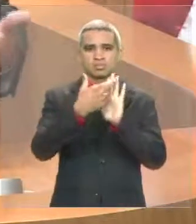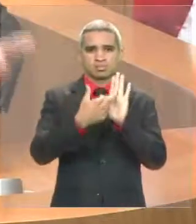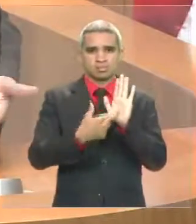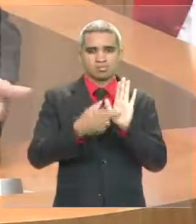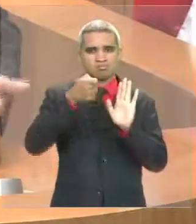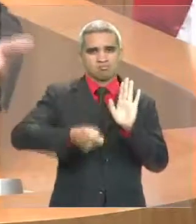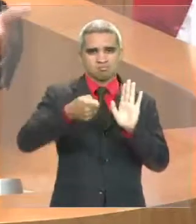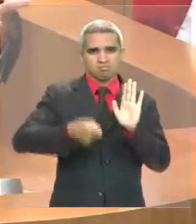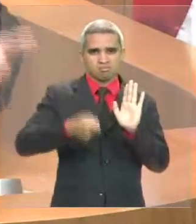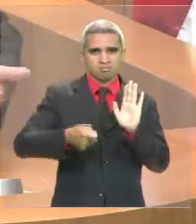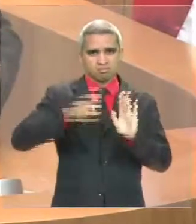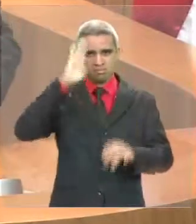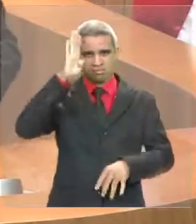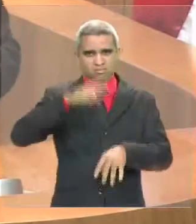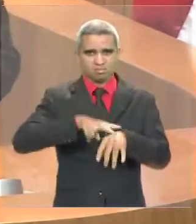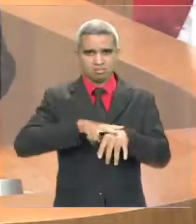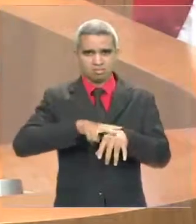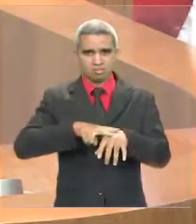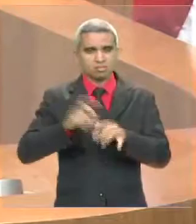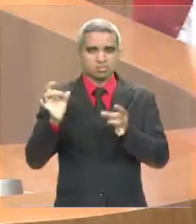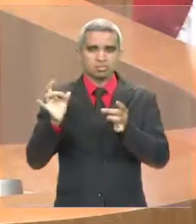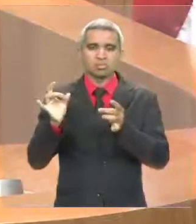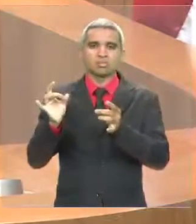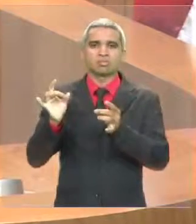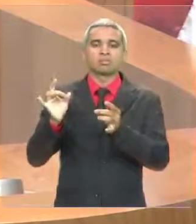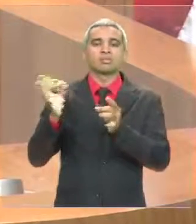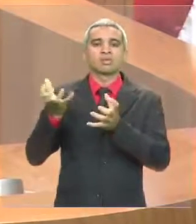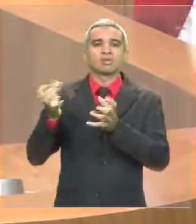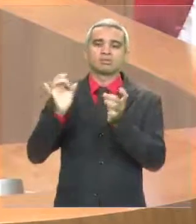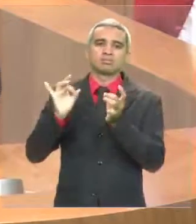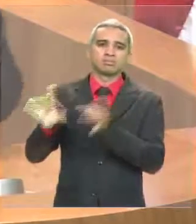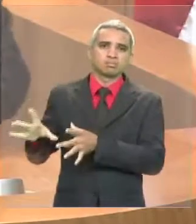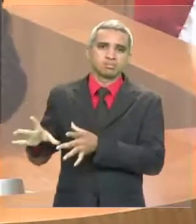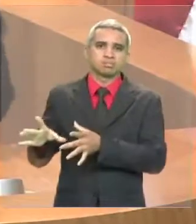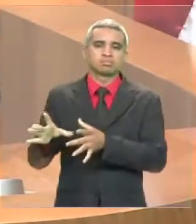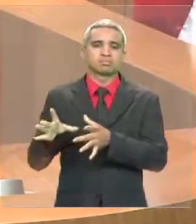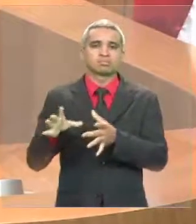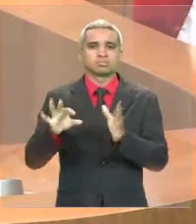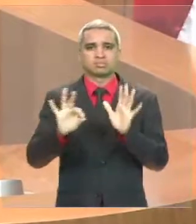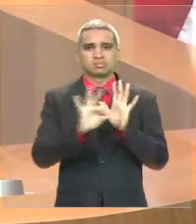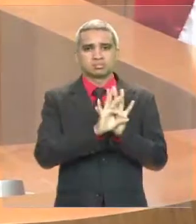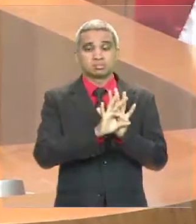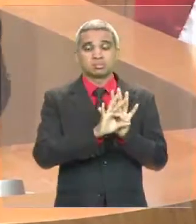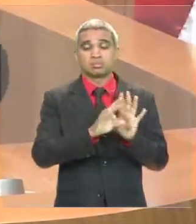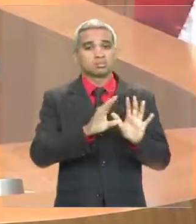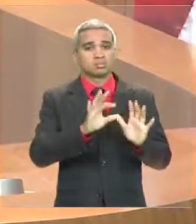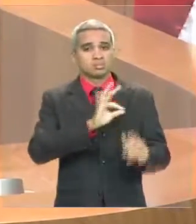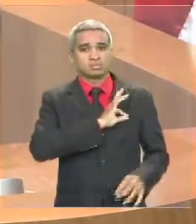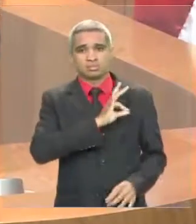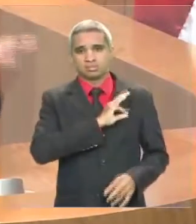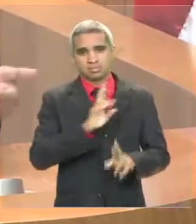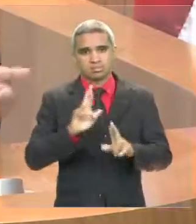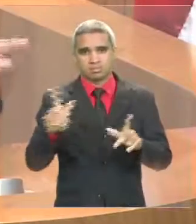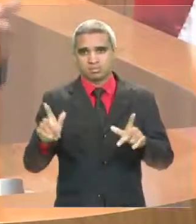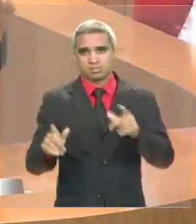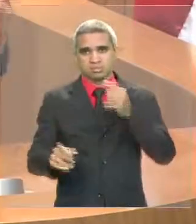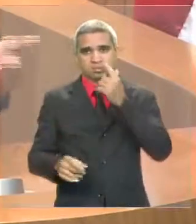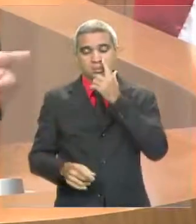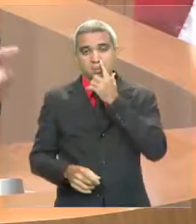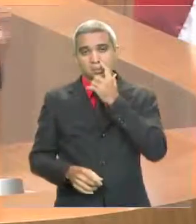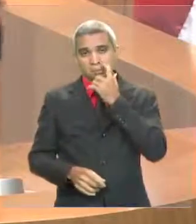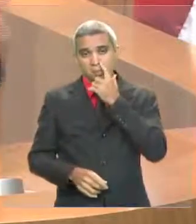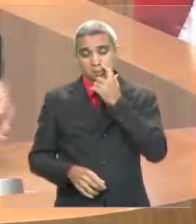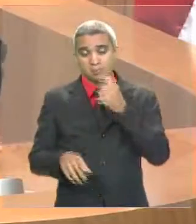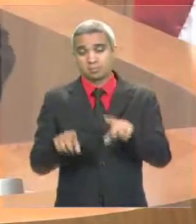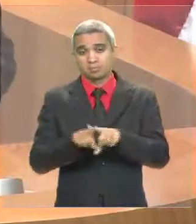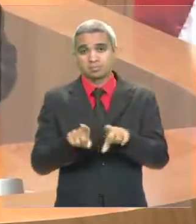lutas do Cabo Campos. Nós fizemos proposições nessa casa, mas em momento algum para competir, para somar com a